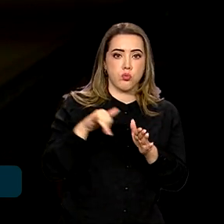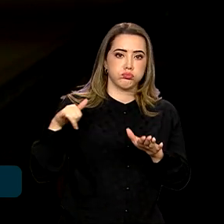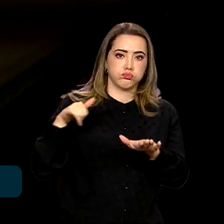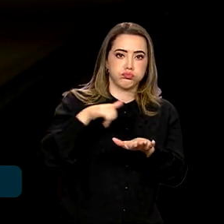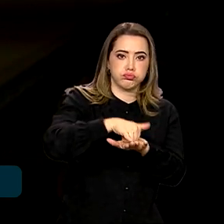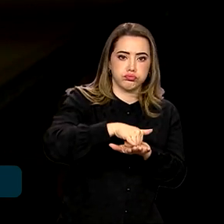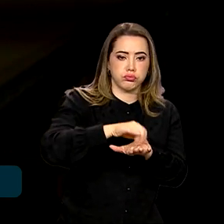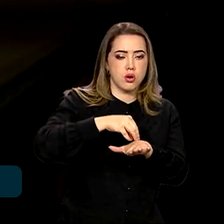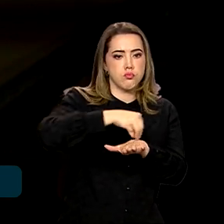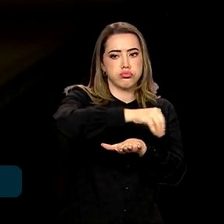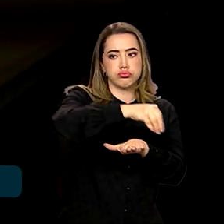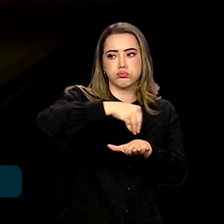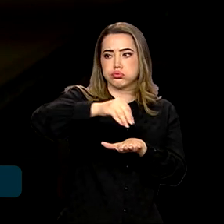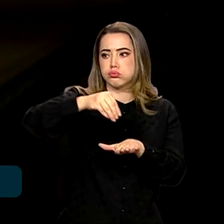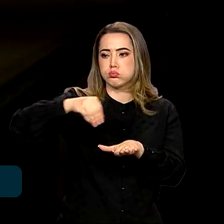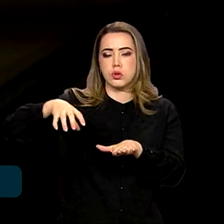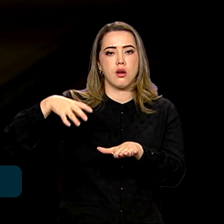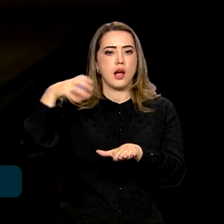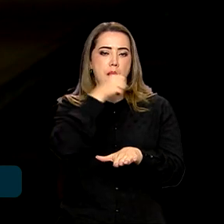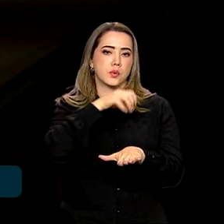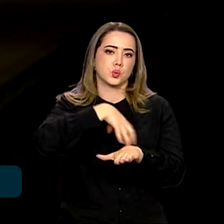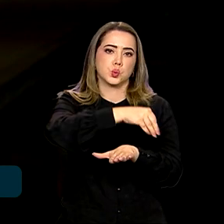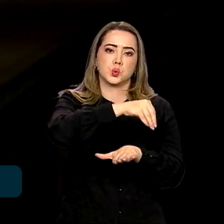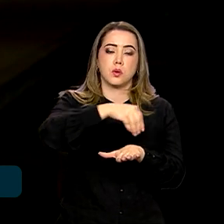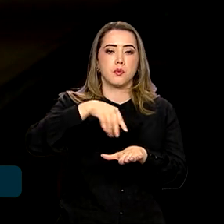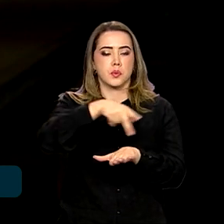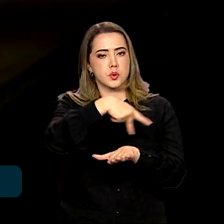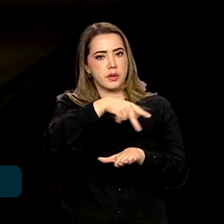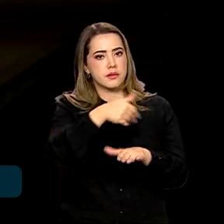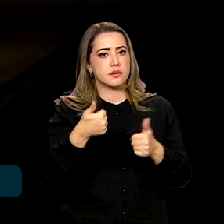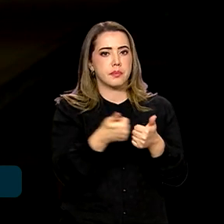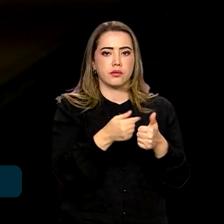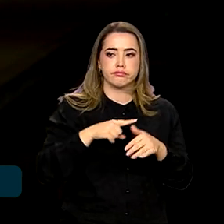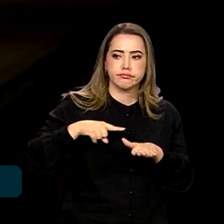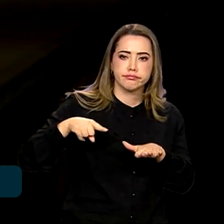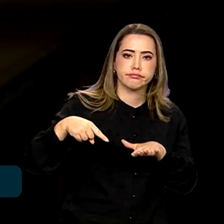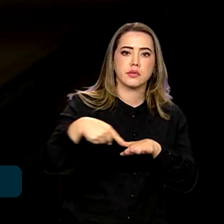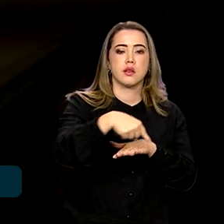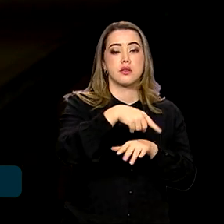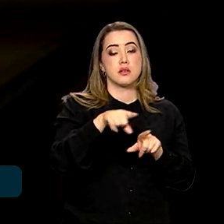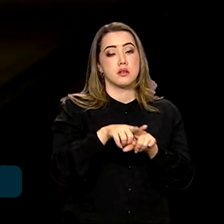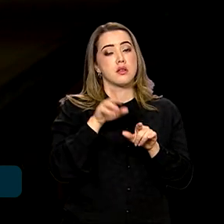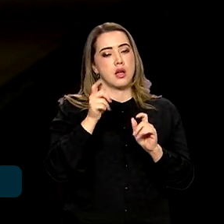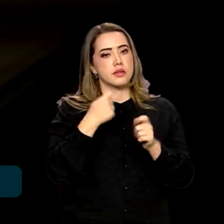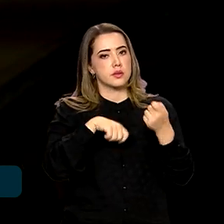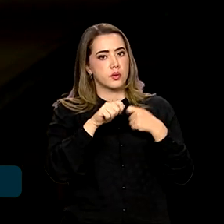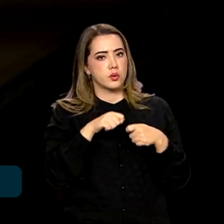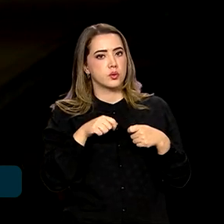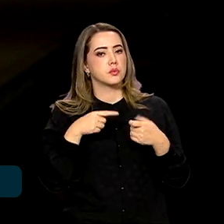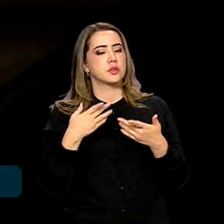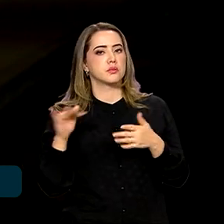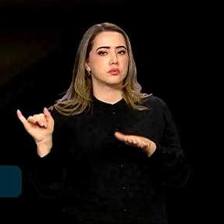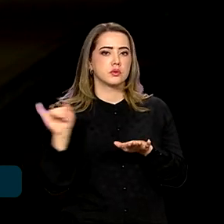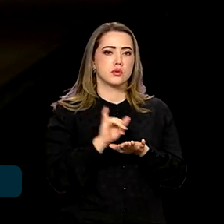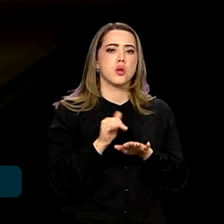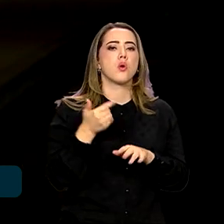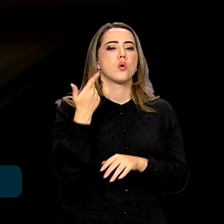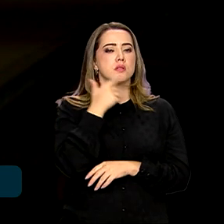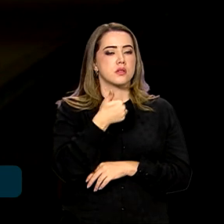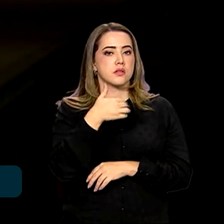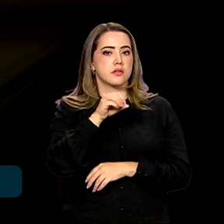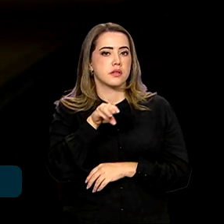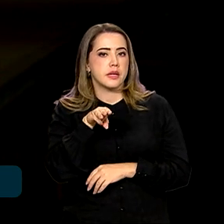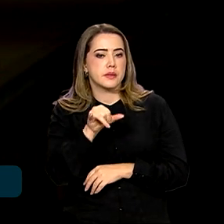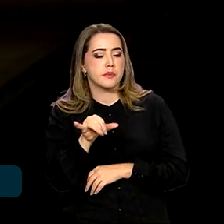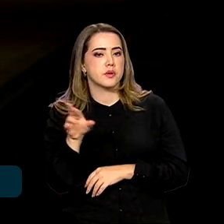Segundo a estimativa da Receita Federal, a economia às importações brasileiras pode chegar a 10 bilhões de reais